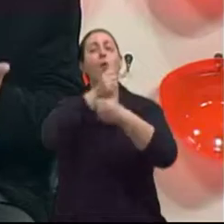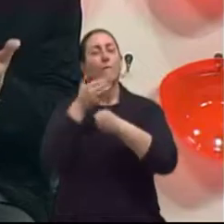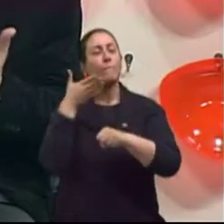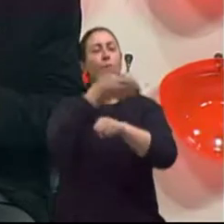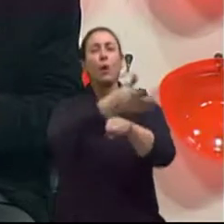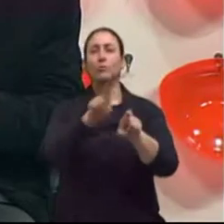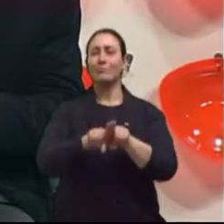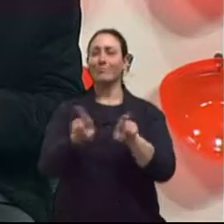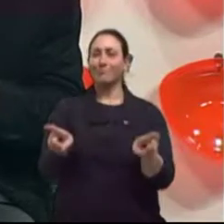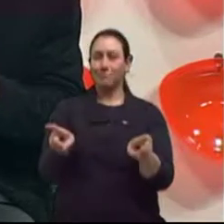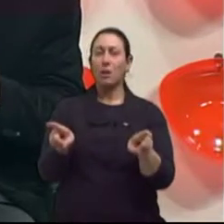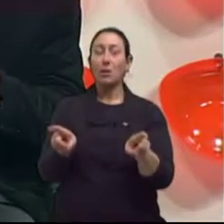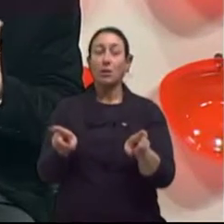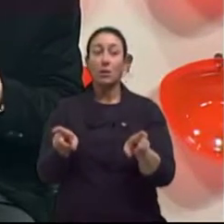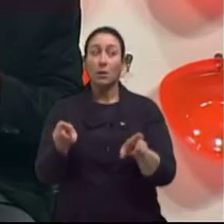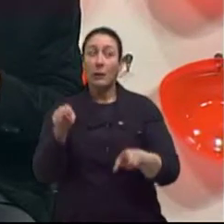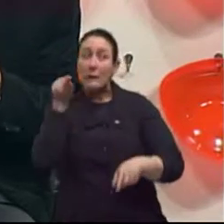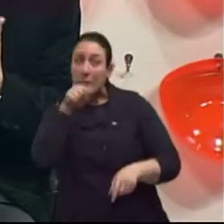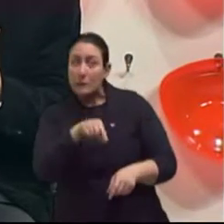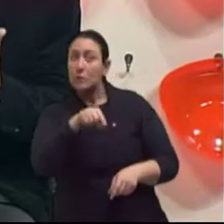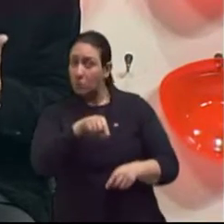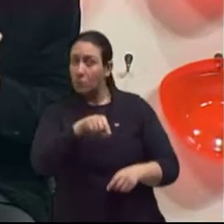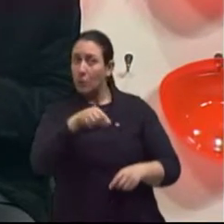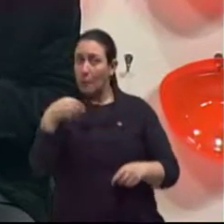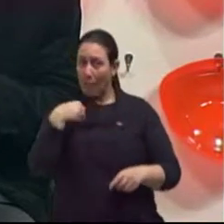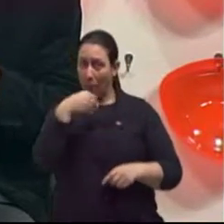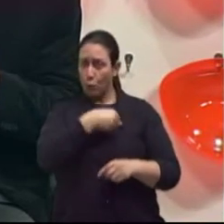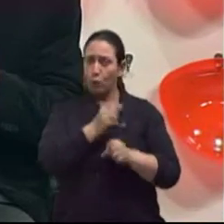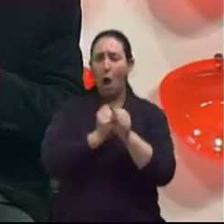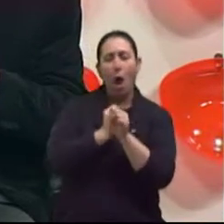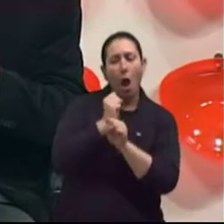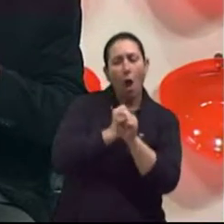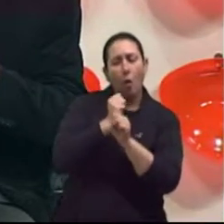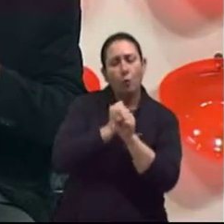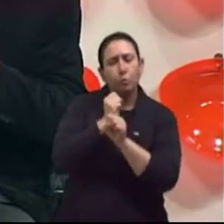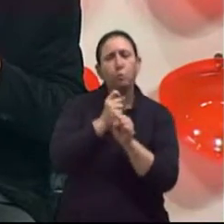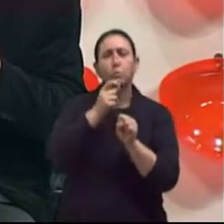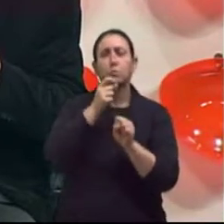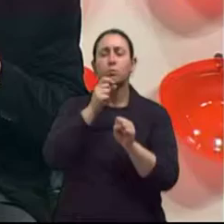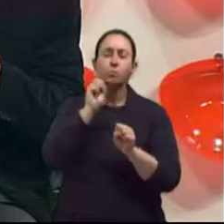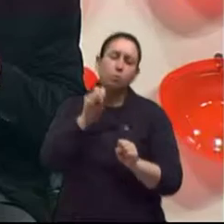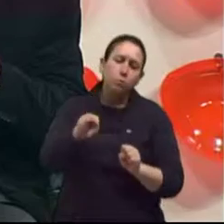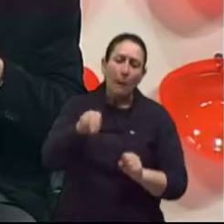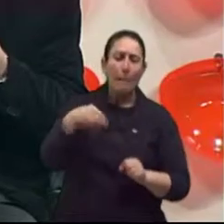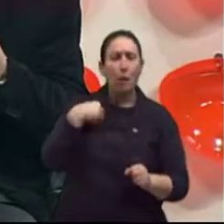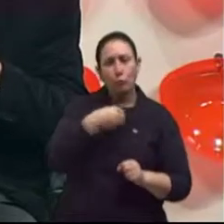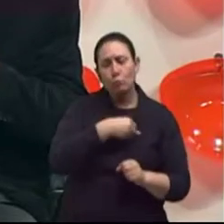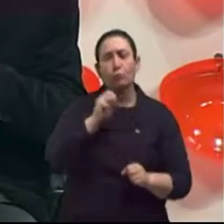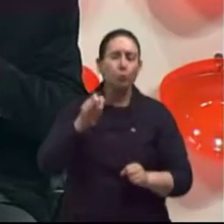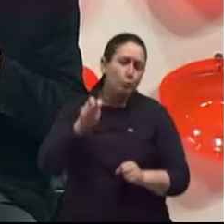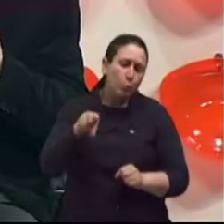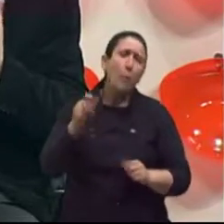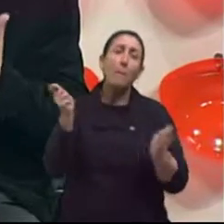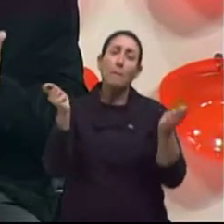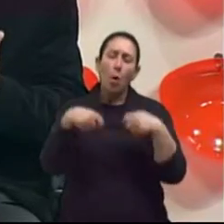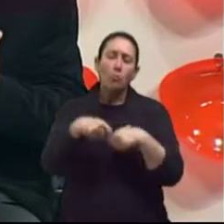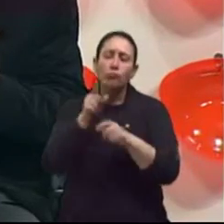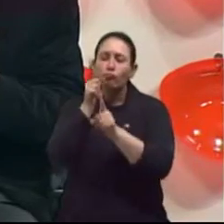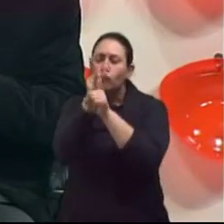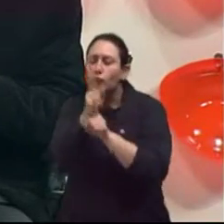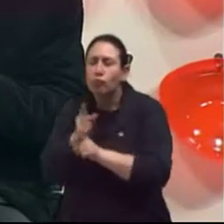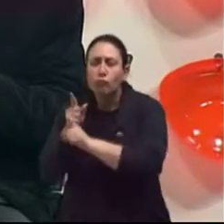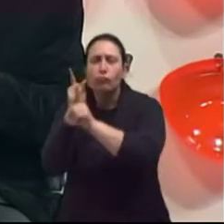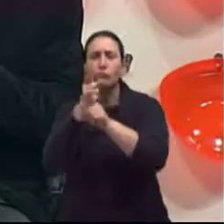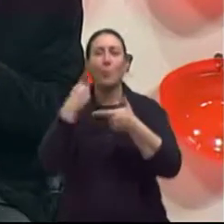Então, esse médico que a acompanha por muitos anos, ele pode ser o responsável por detectar